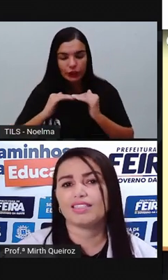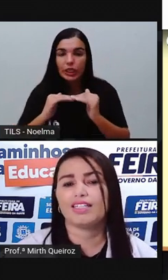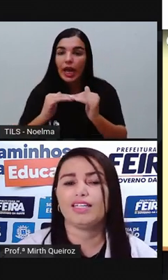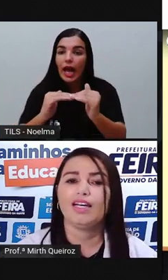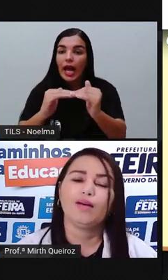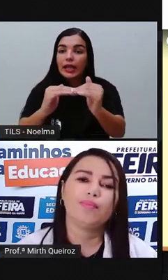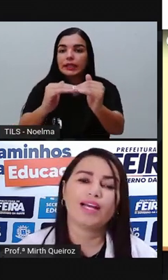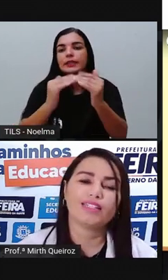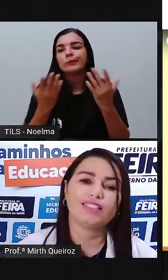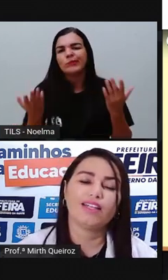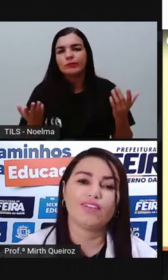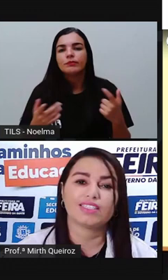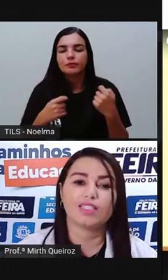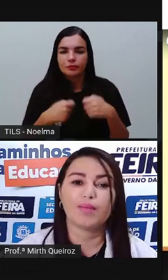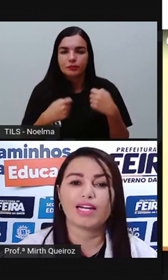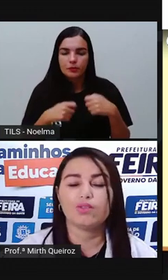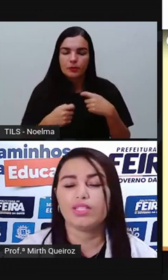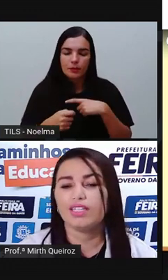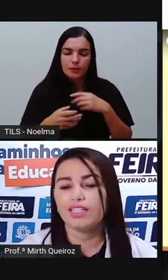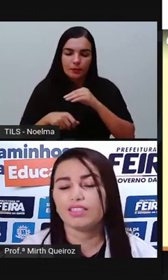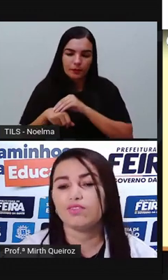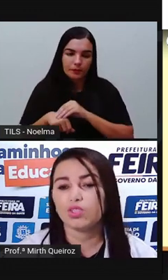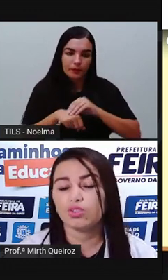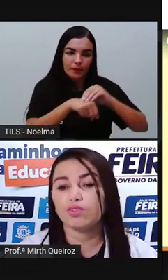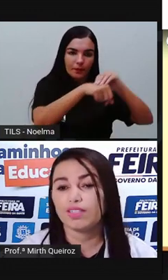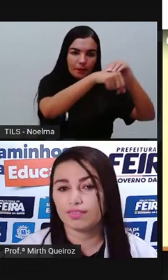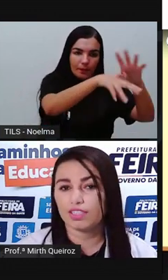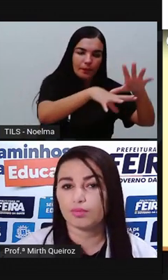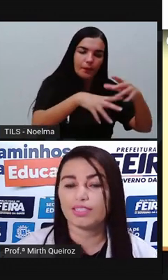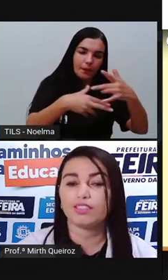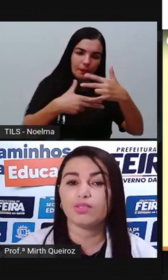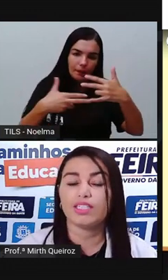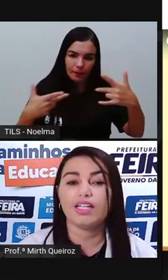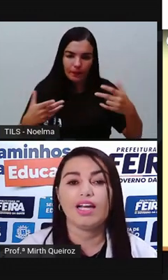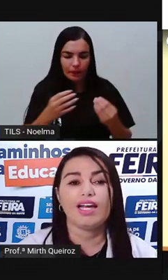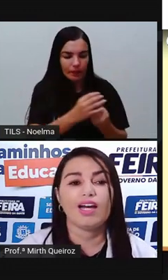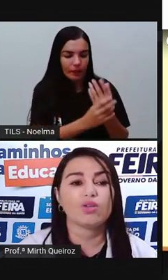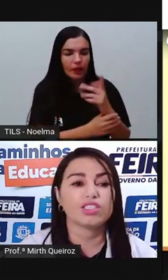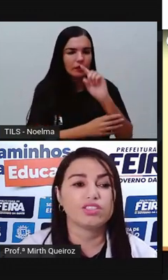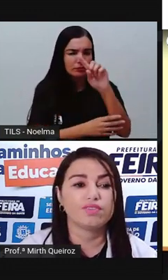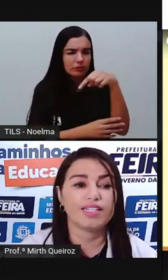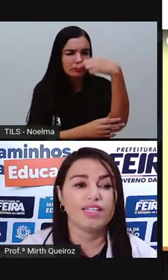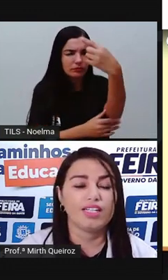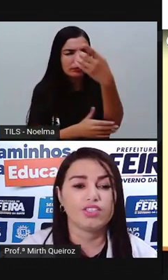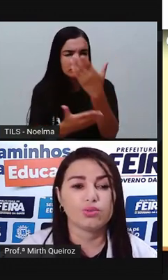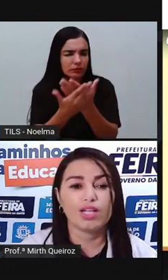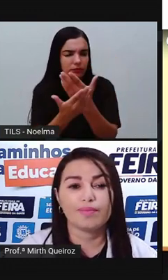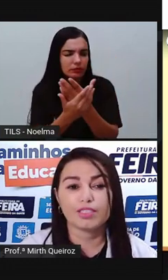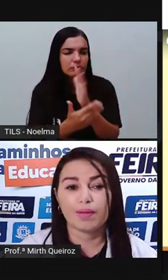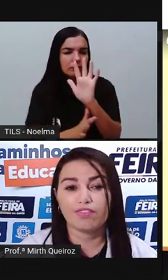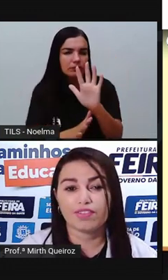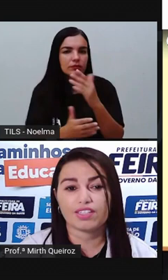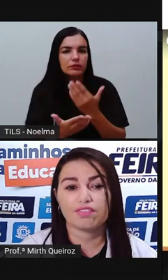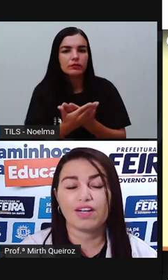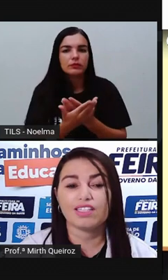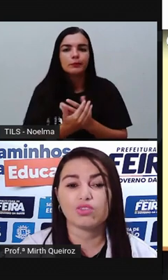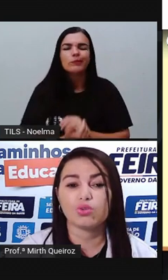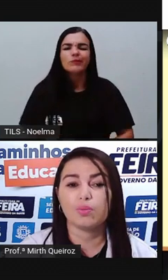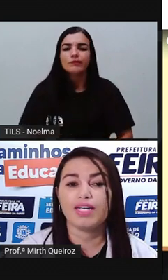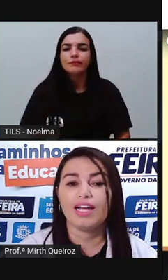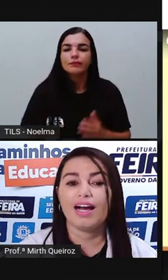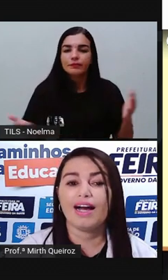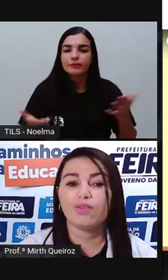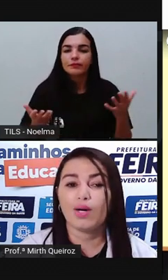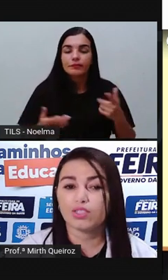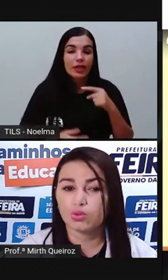Estradas aí para que se levasse essa mercadoria e assim foram surgindo as vilas. Mas isso aí é algo que a gente vai estudar mais para frente. Falando